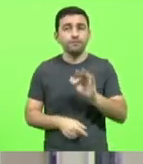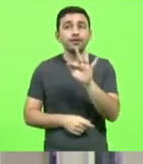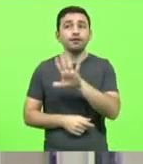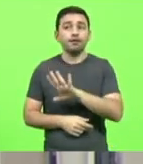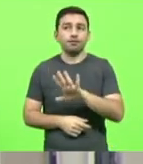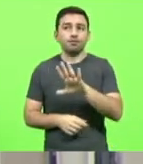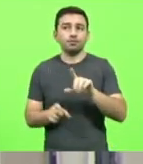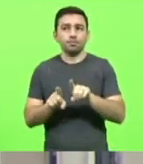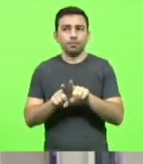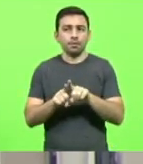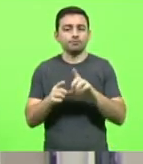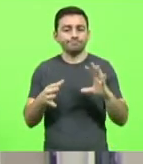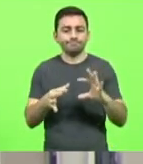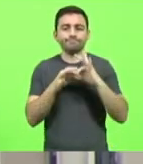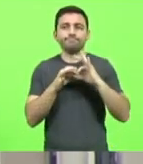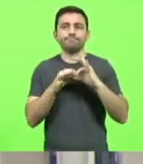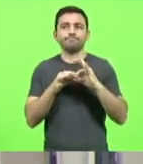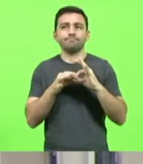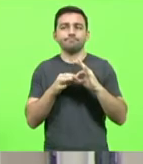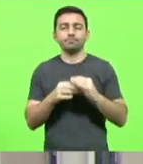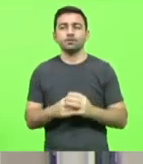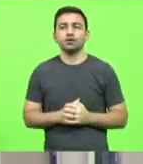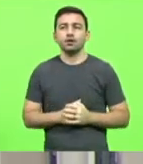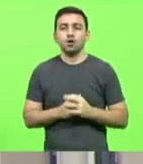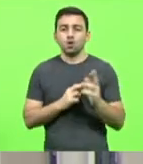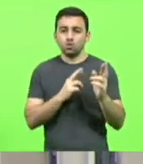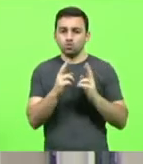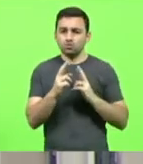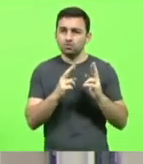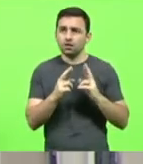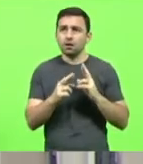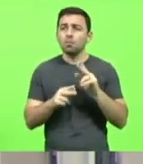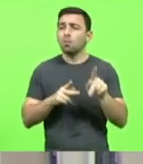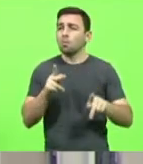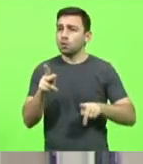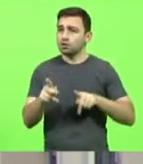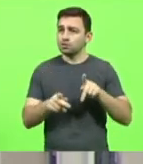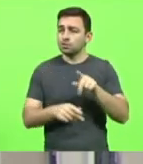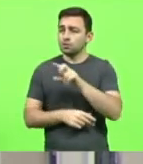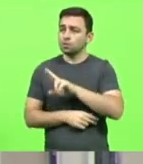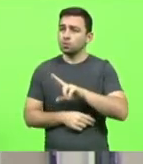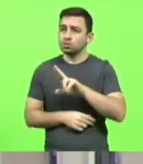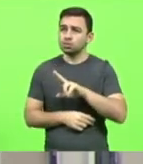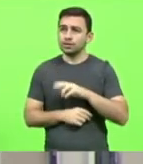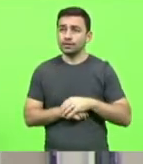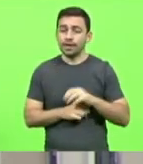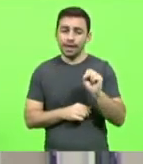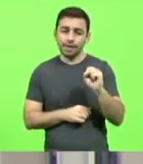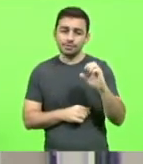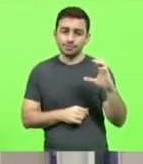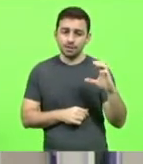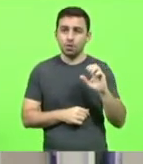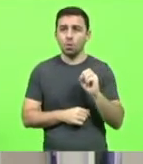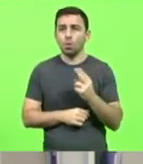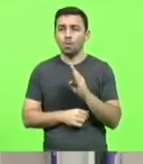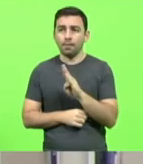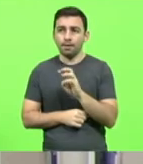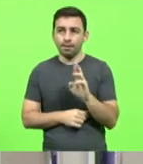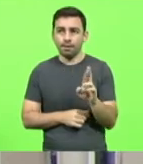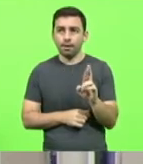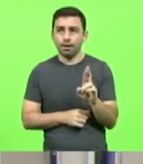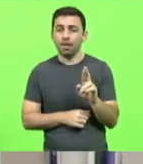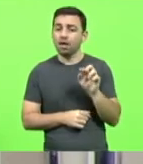As rodovias, elas são utilizadas pelo catarinense. Se é uma SC, se é uma BR, mas ela é